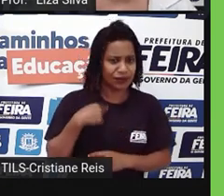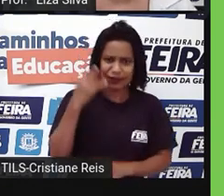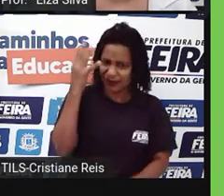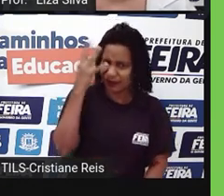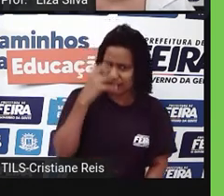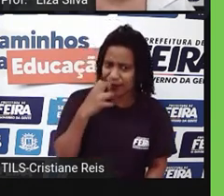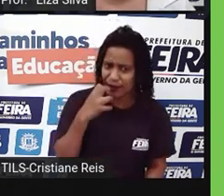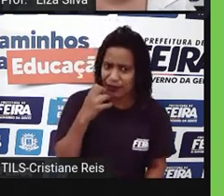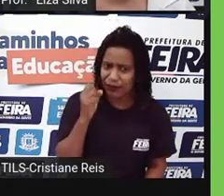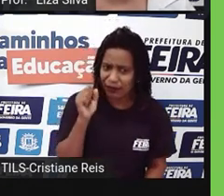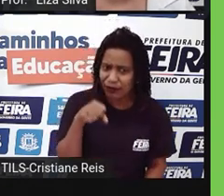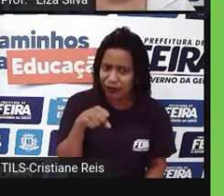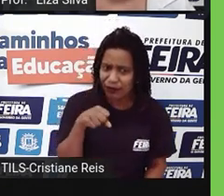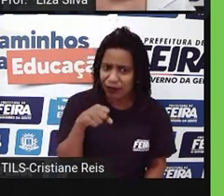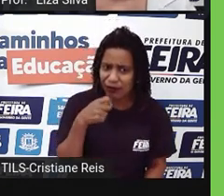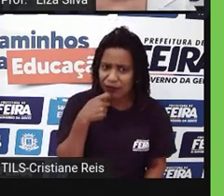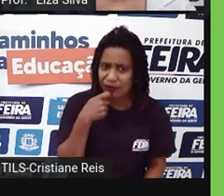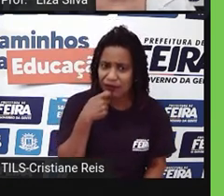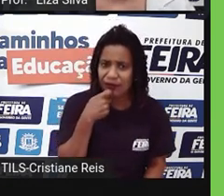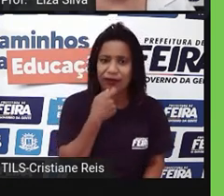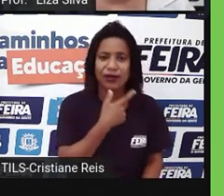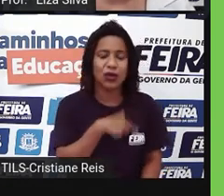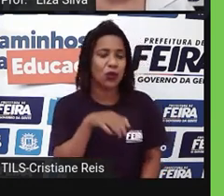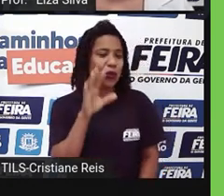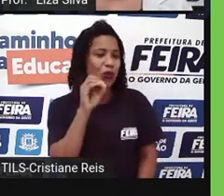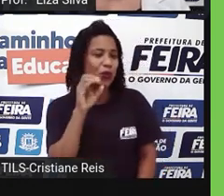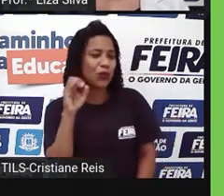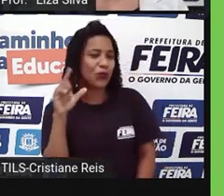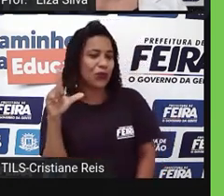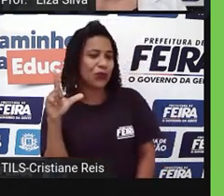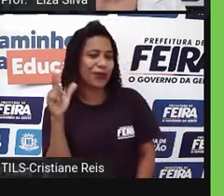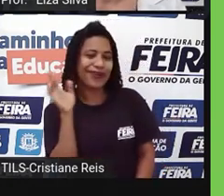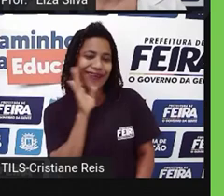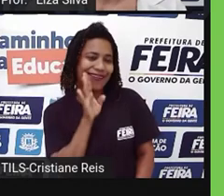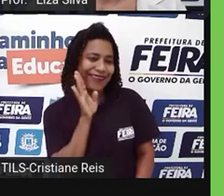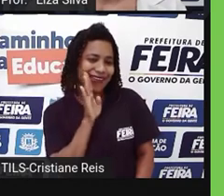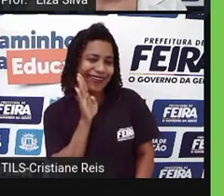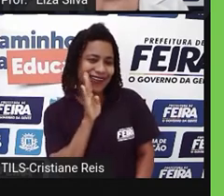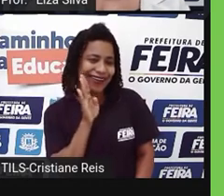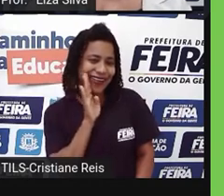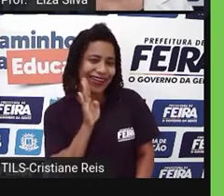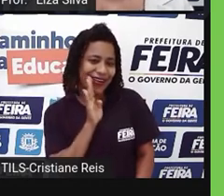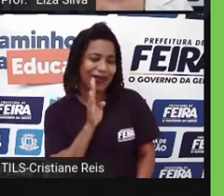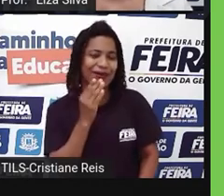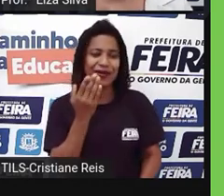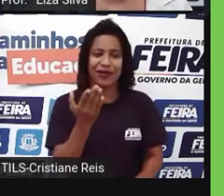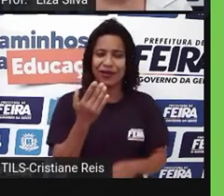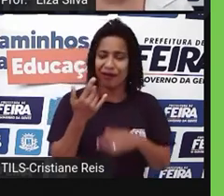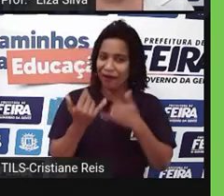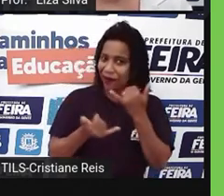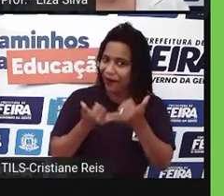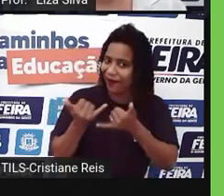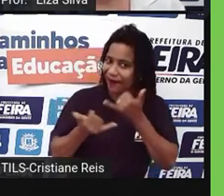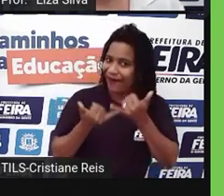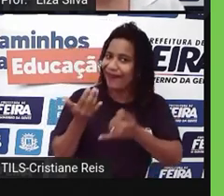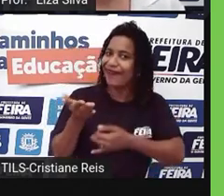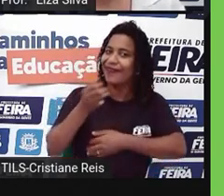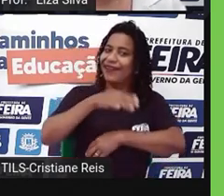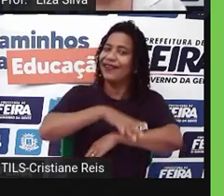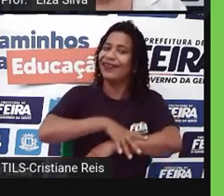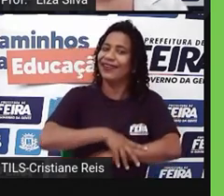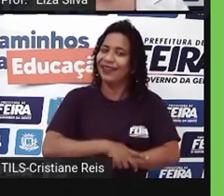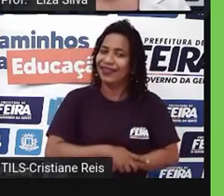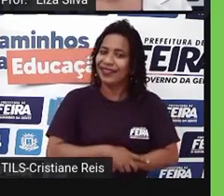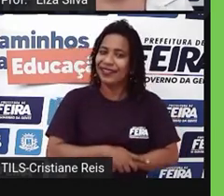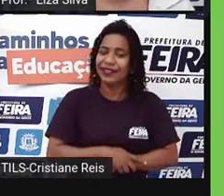Cool, legal. E Uri Kiren, tá brincando. Então, além dessas marcas de oralidade,